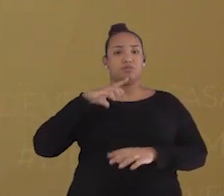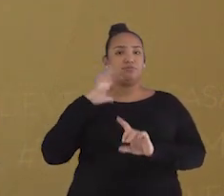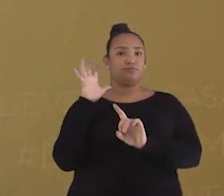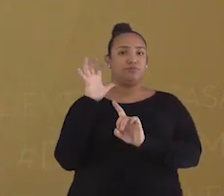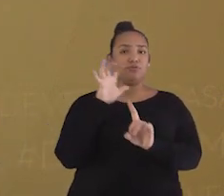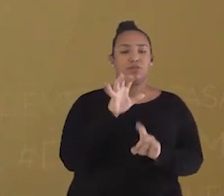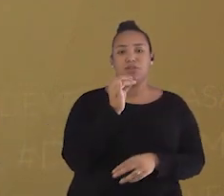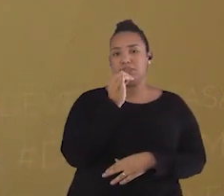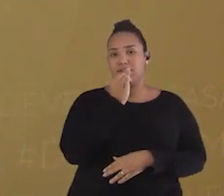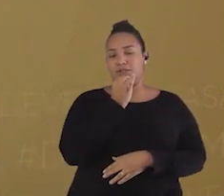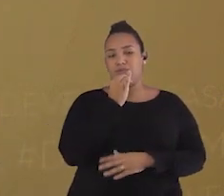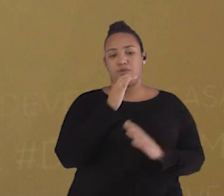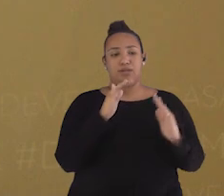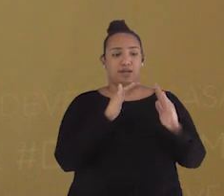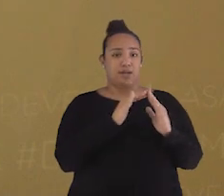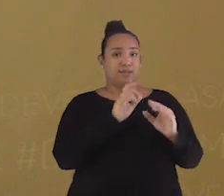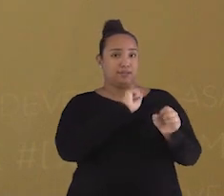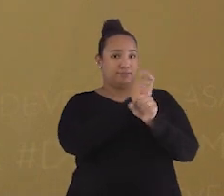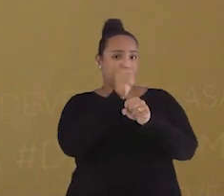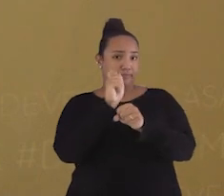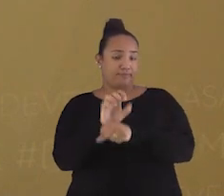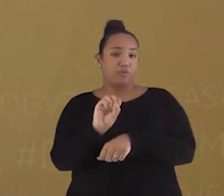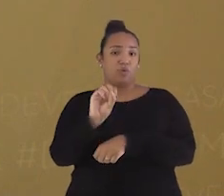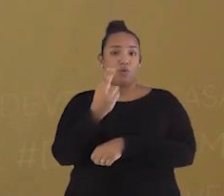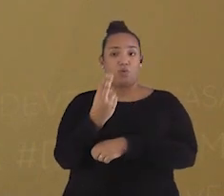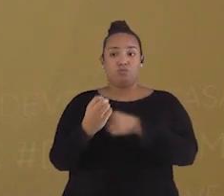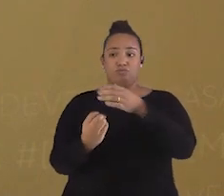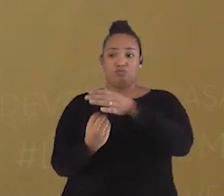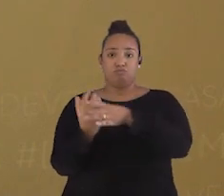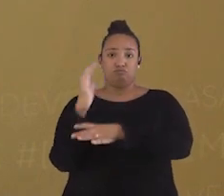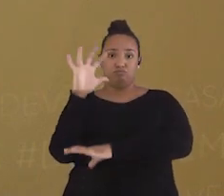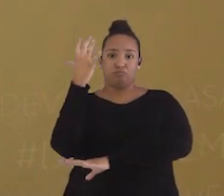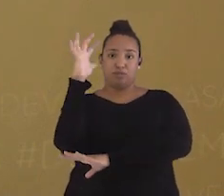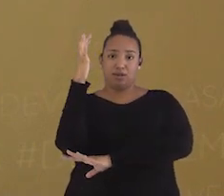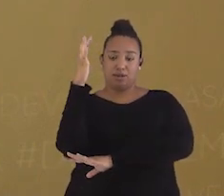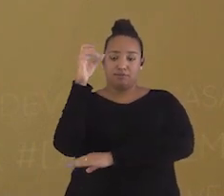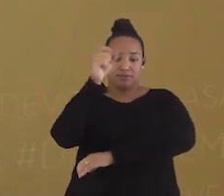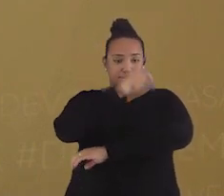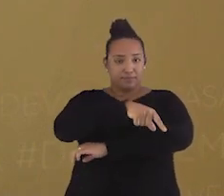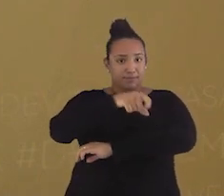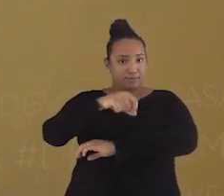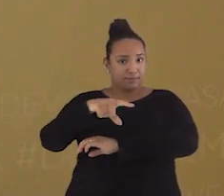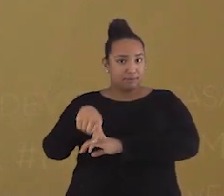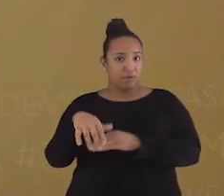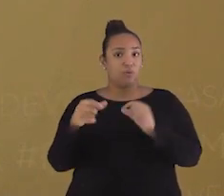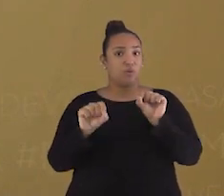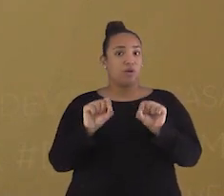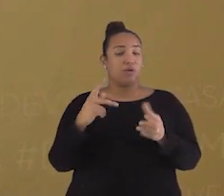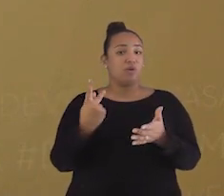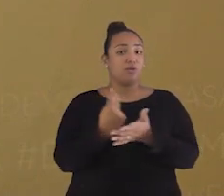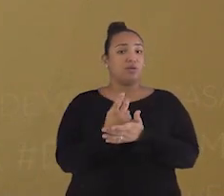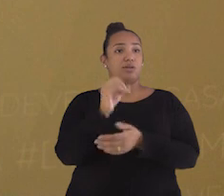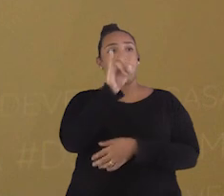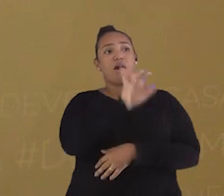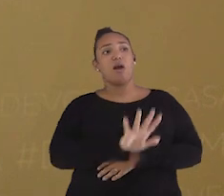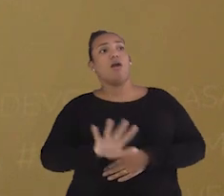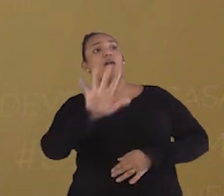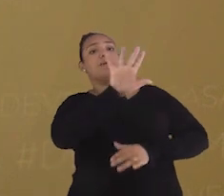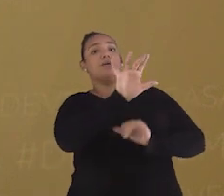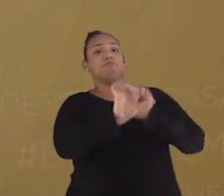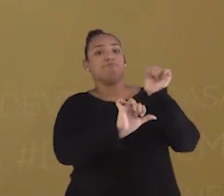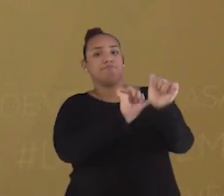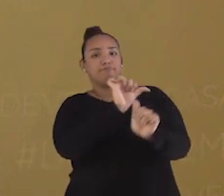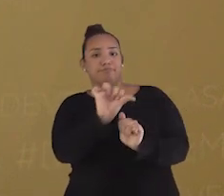como construir uma casa e plantar árvores, alterando as paisagens visíveis dos locais, por